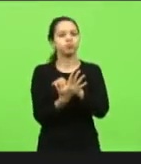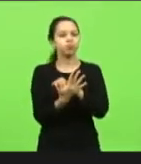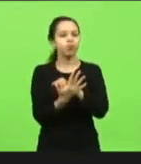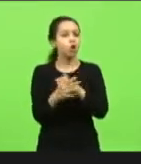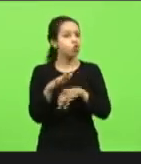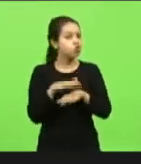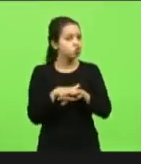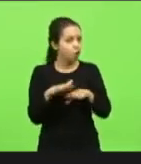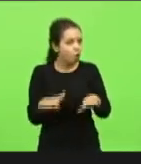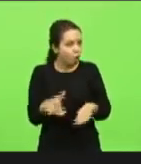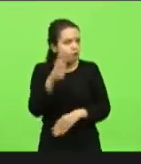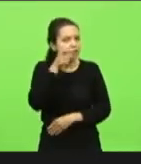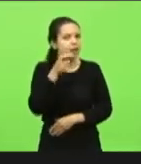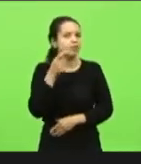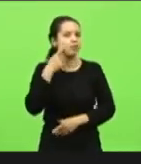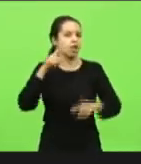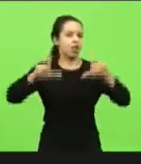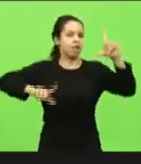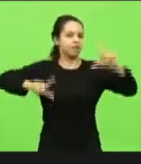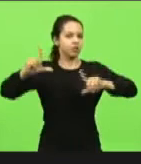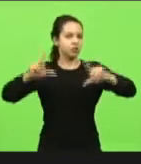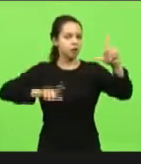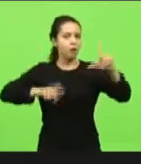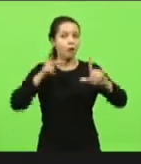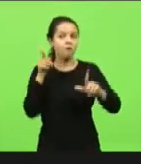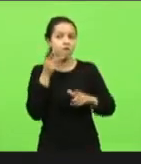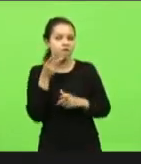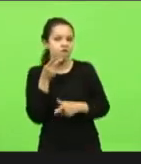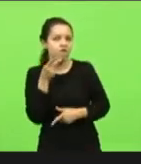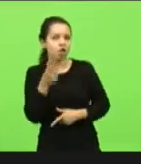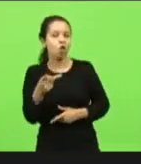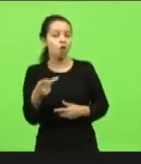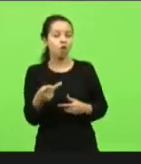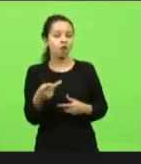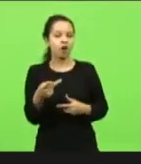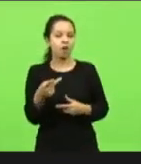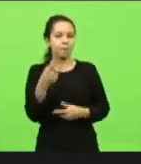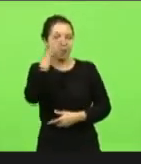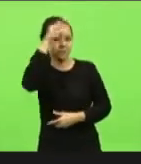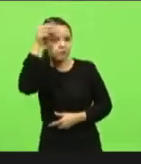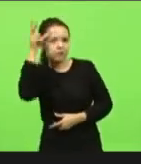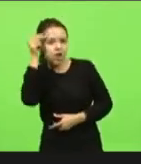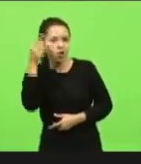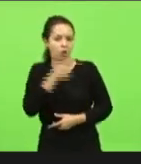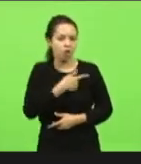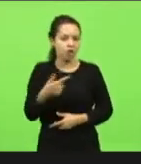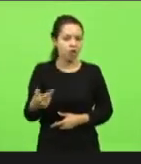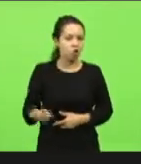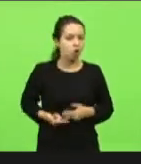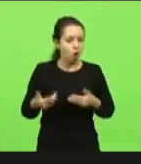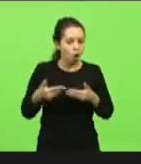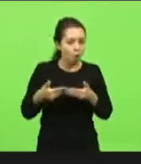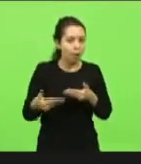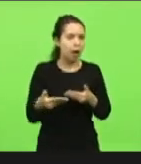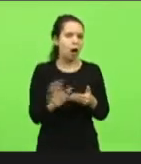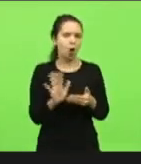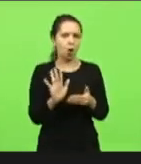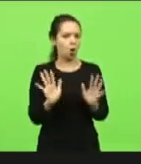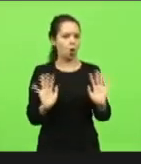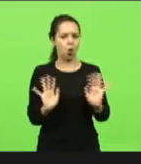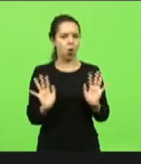olha assistam televisão foi só falar que vai incluir prefeito e governador nisso a pandemia tá virando uma benção no estado